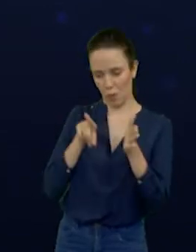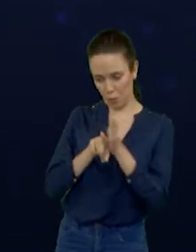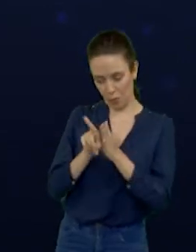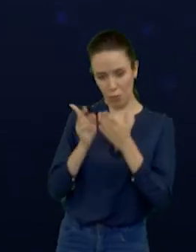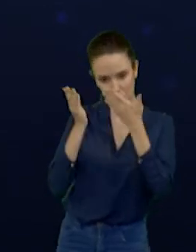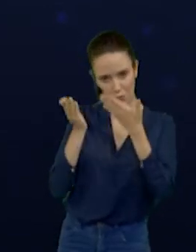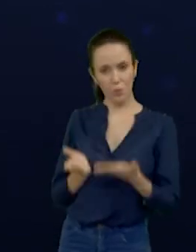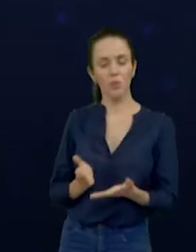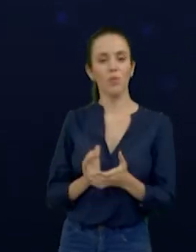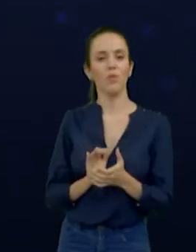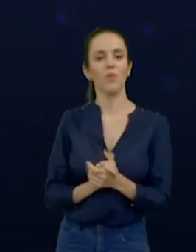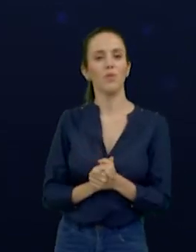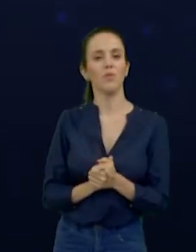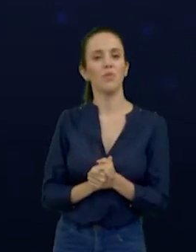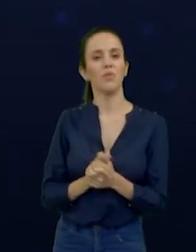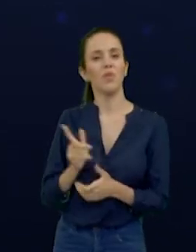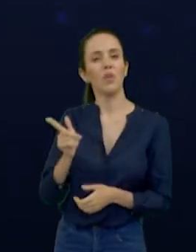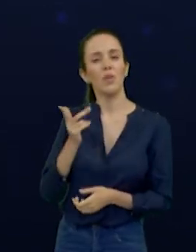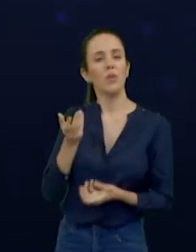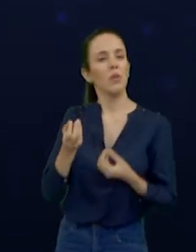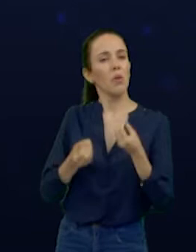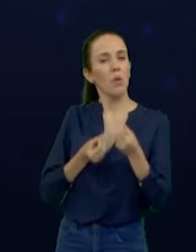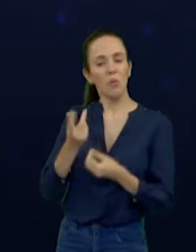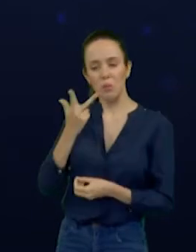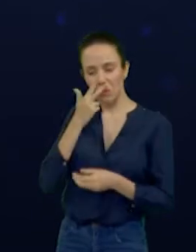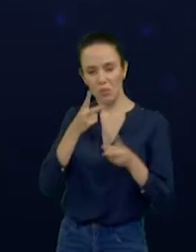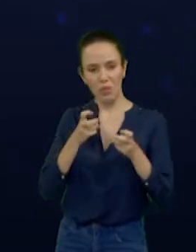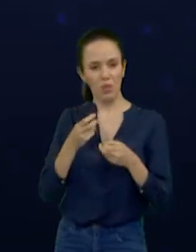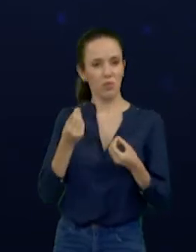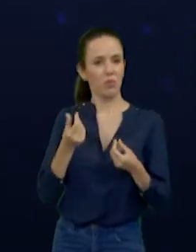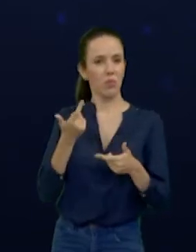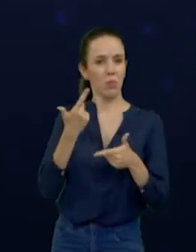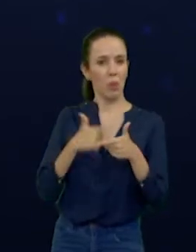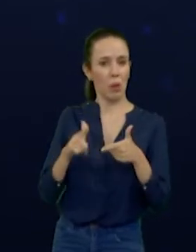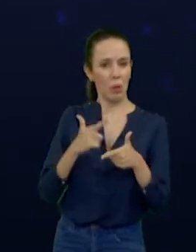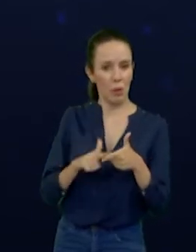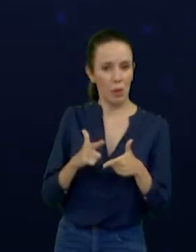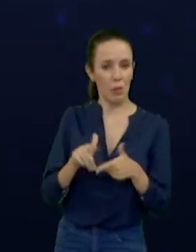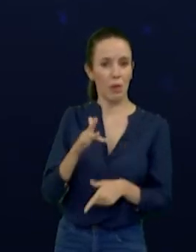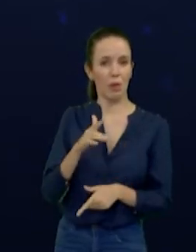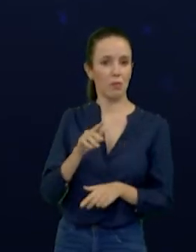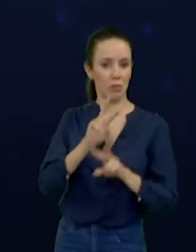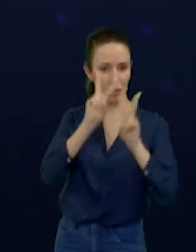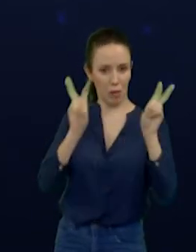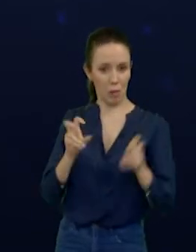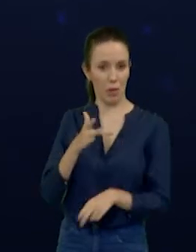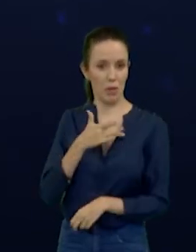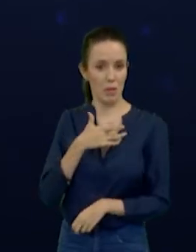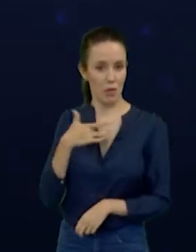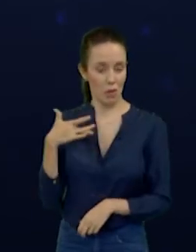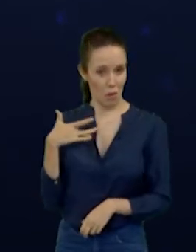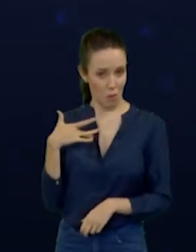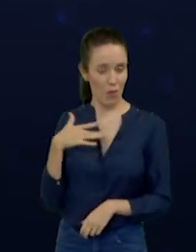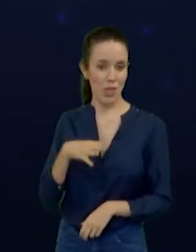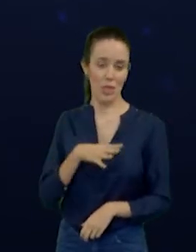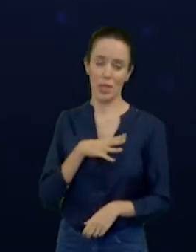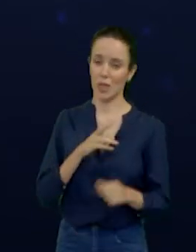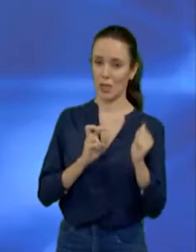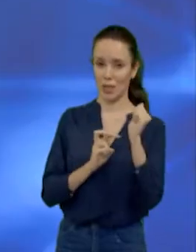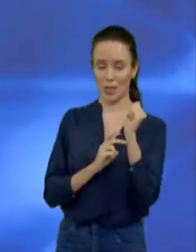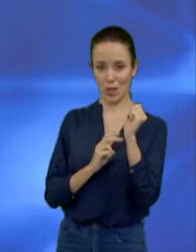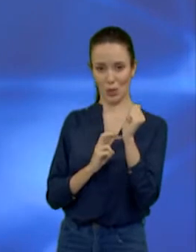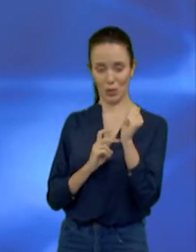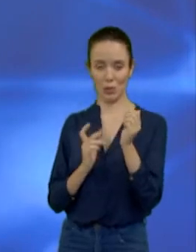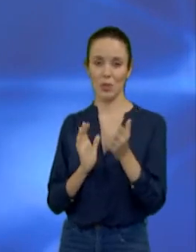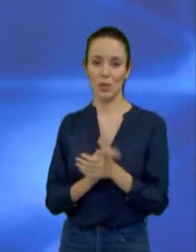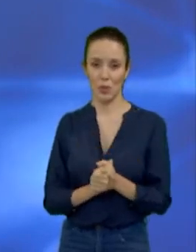como ele avalia essa reprovação das contas da saúde em São Sebastião. Dois minutos para a resposta, candidato